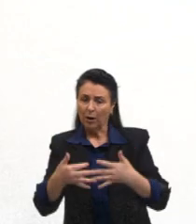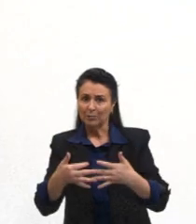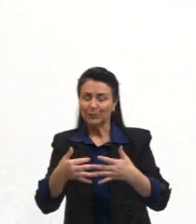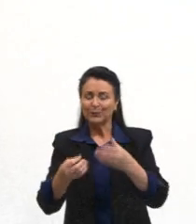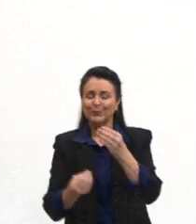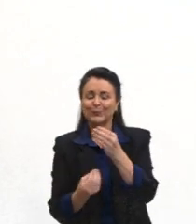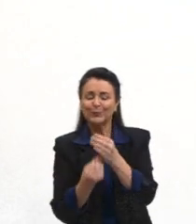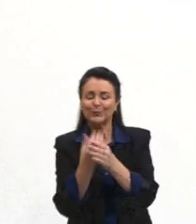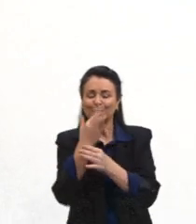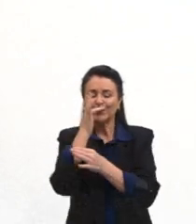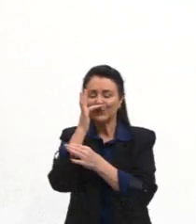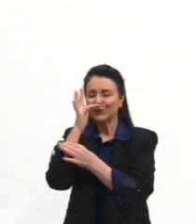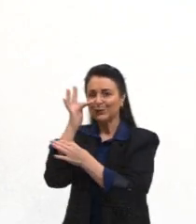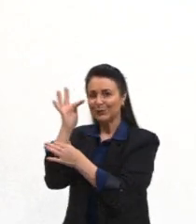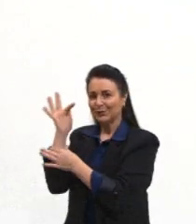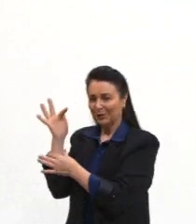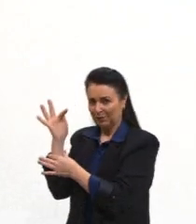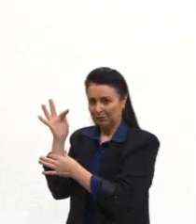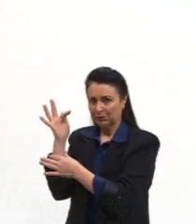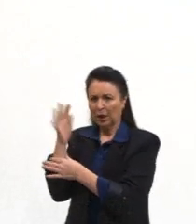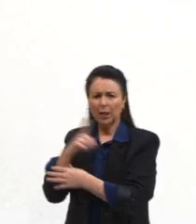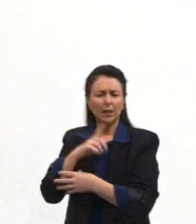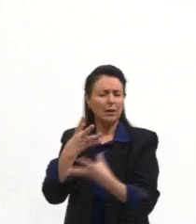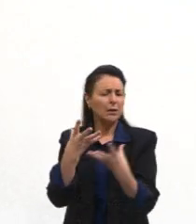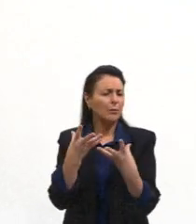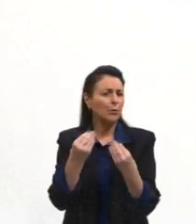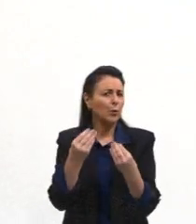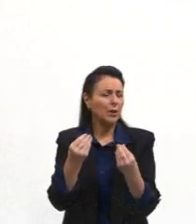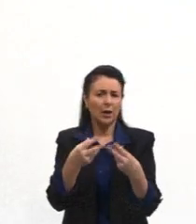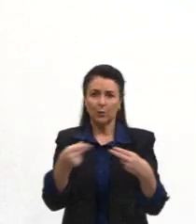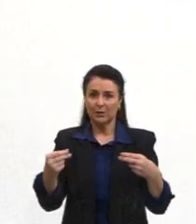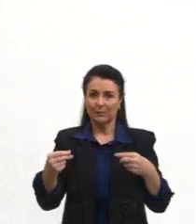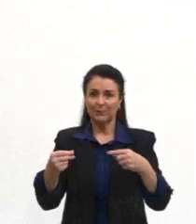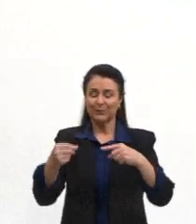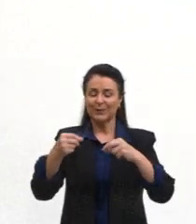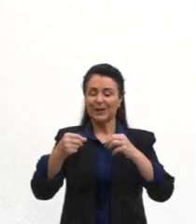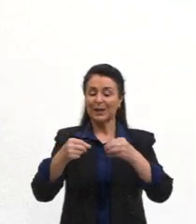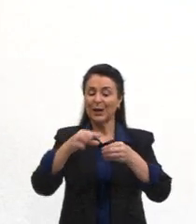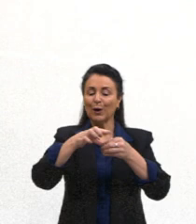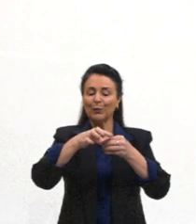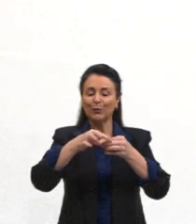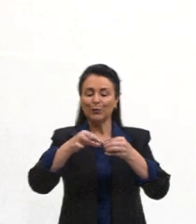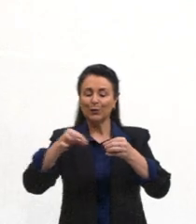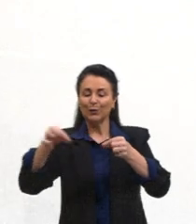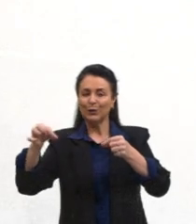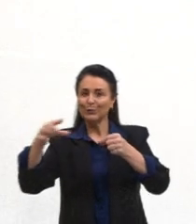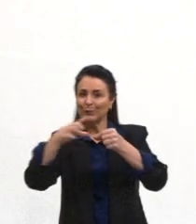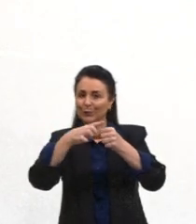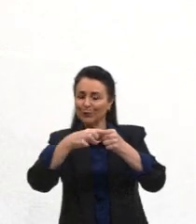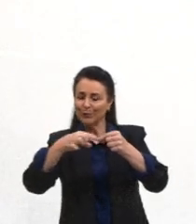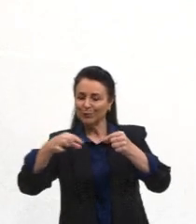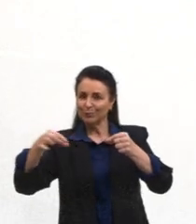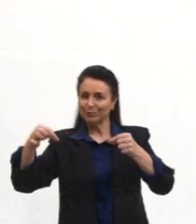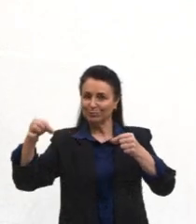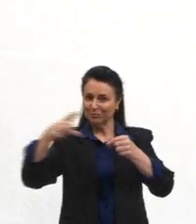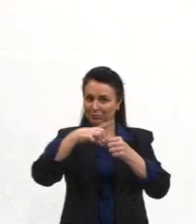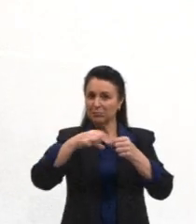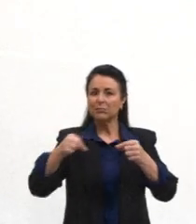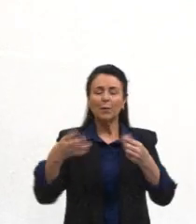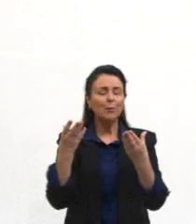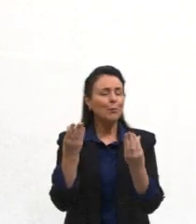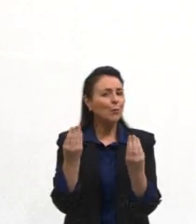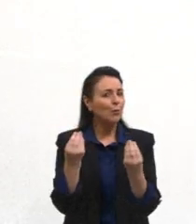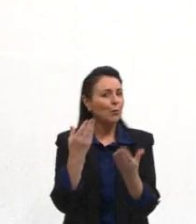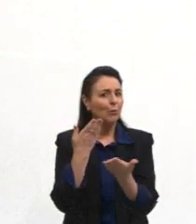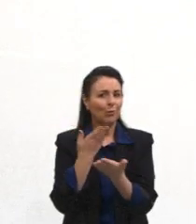universo para desbravar a folha, então, nem se fala. Gente, cada uma dessas estruturas é um universo para desbravar. Então,